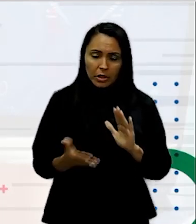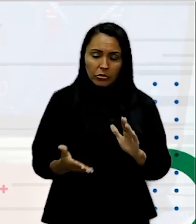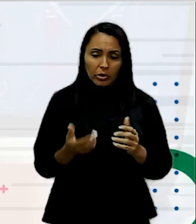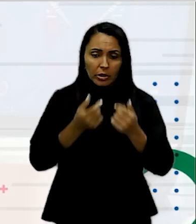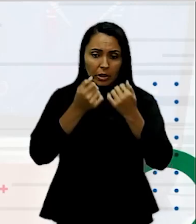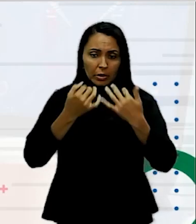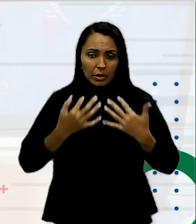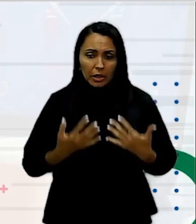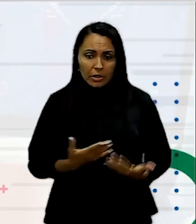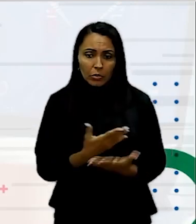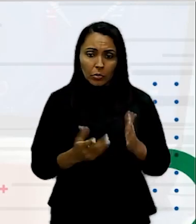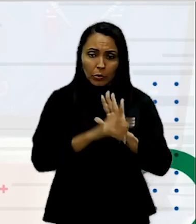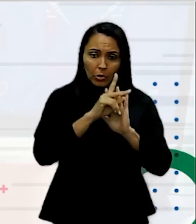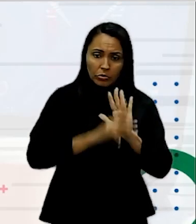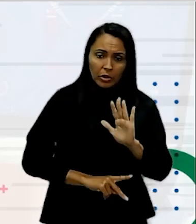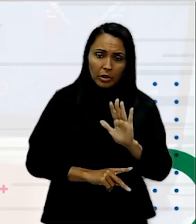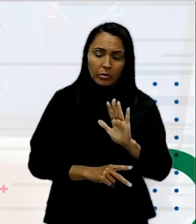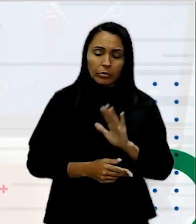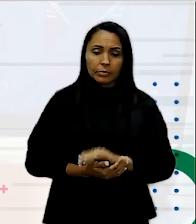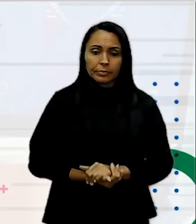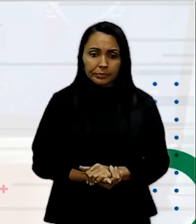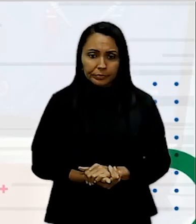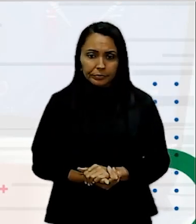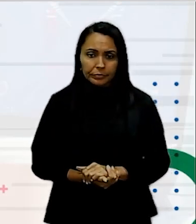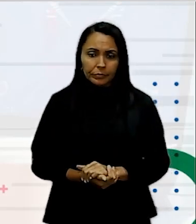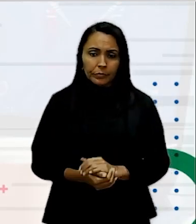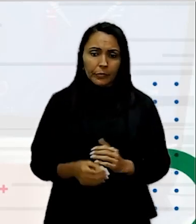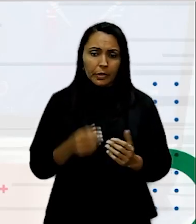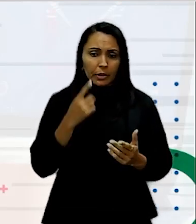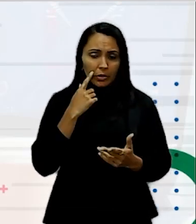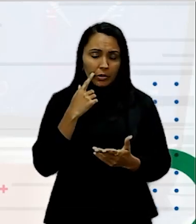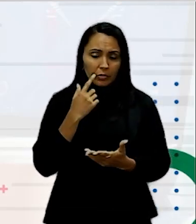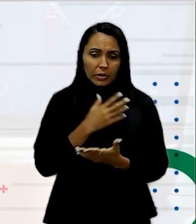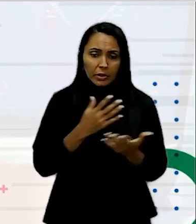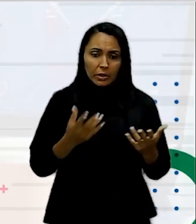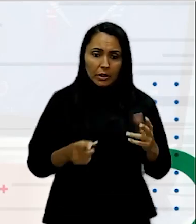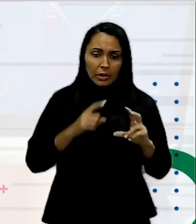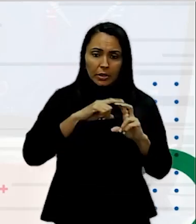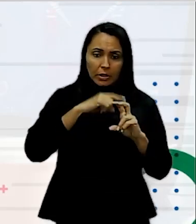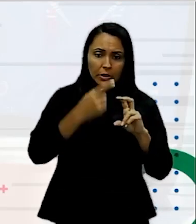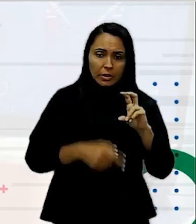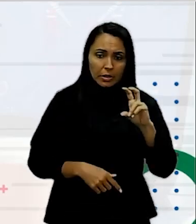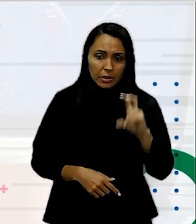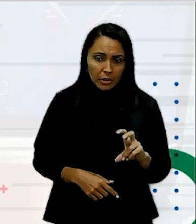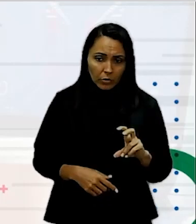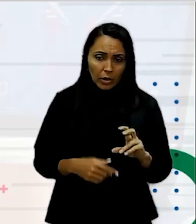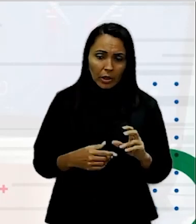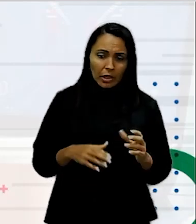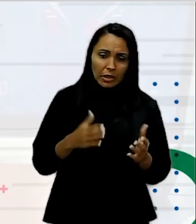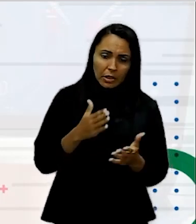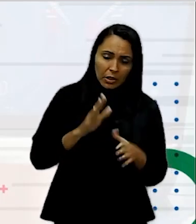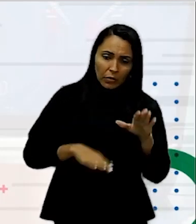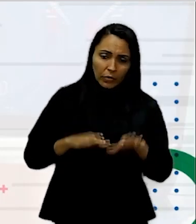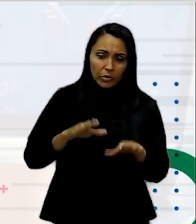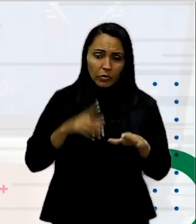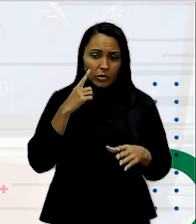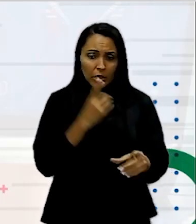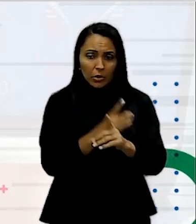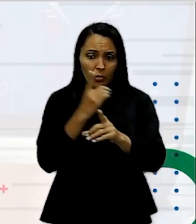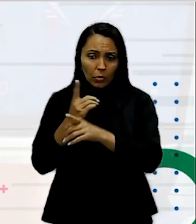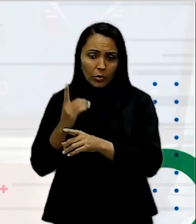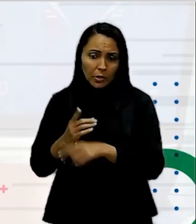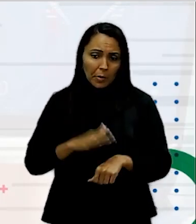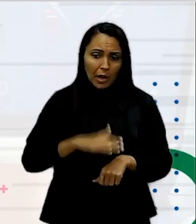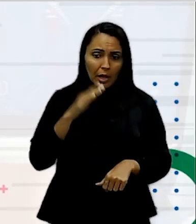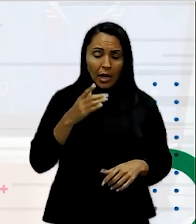do projeto da Game Jam Eu trouxe cinco, mas talvez na internet vocês encontrem mais eu vou abordar somente esses cinco